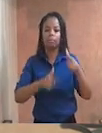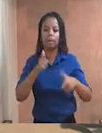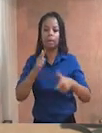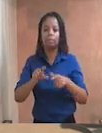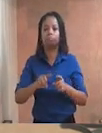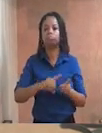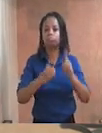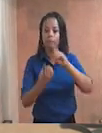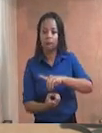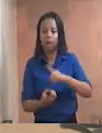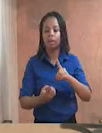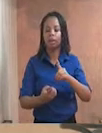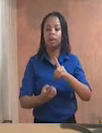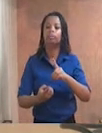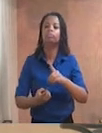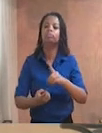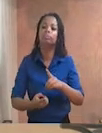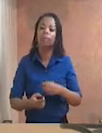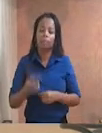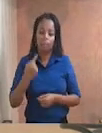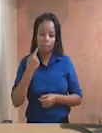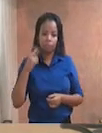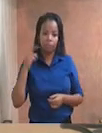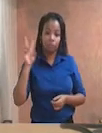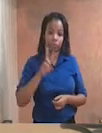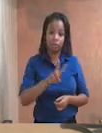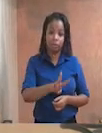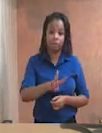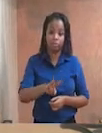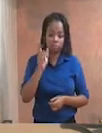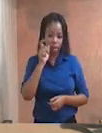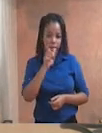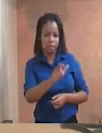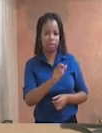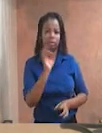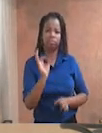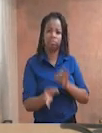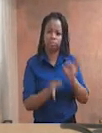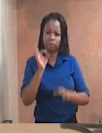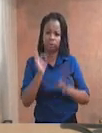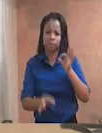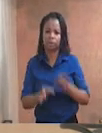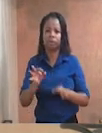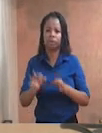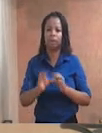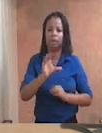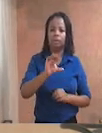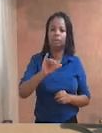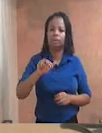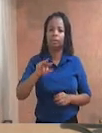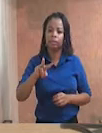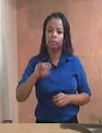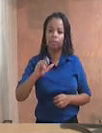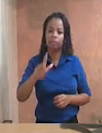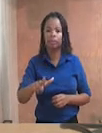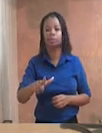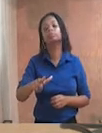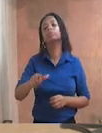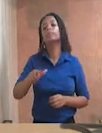casos previstos na legislação civil, bem como na hipótese de